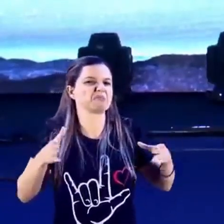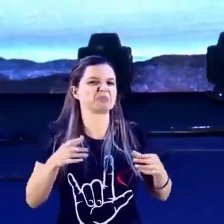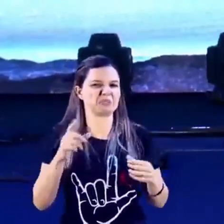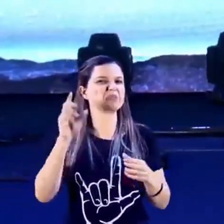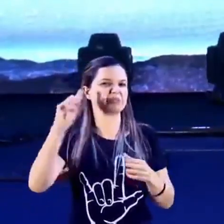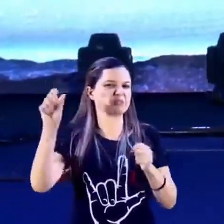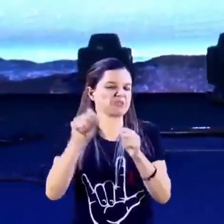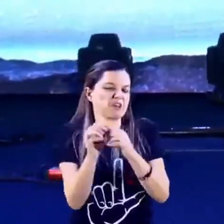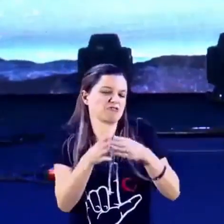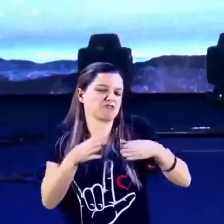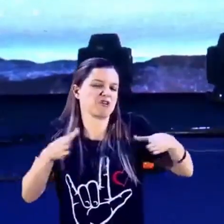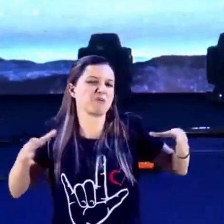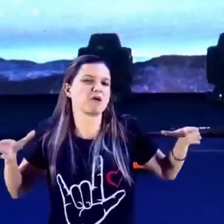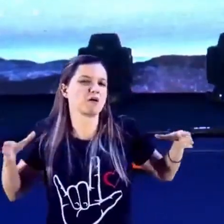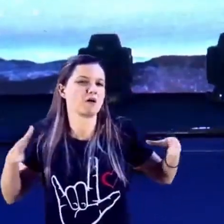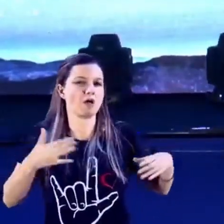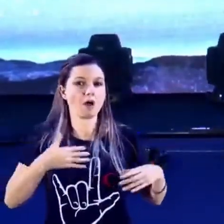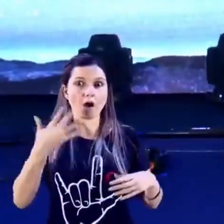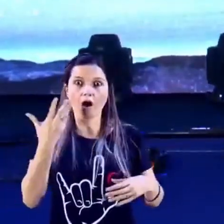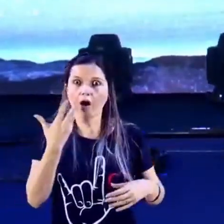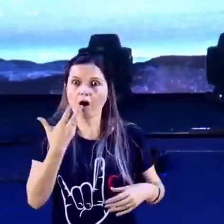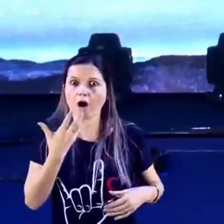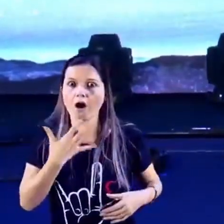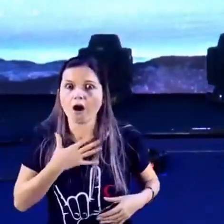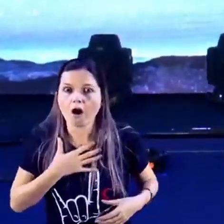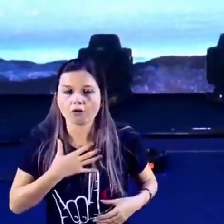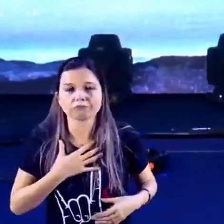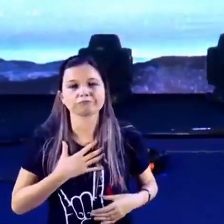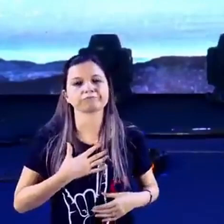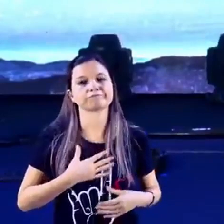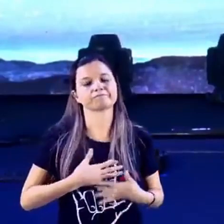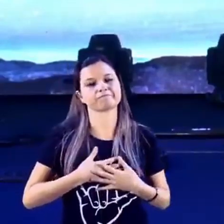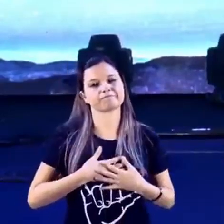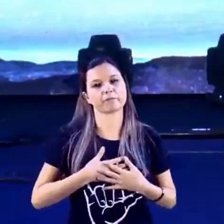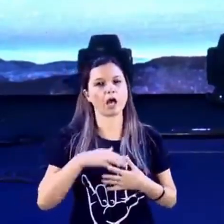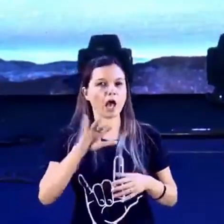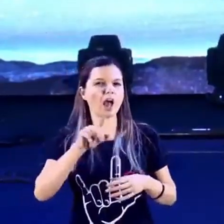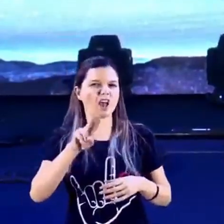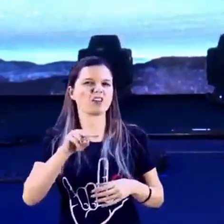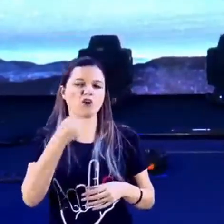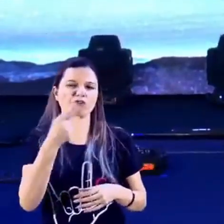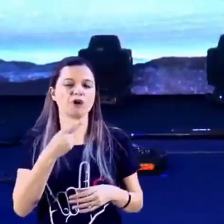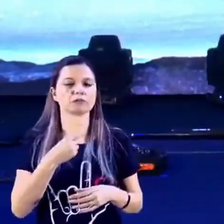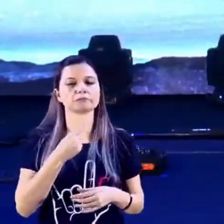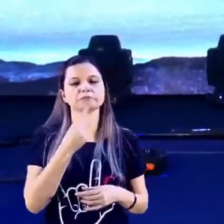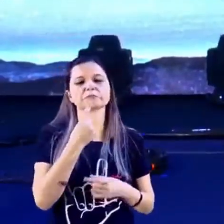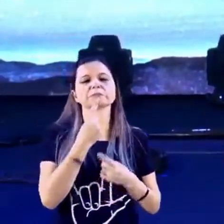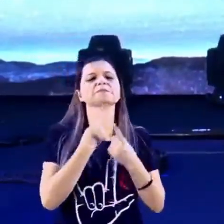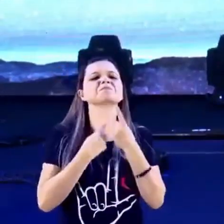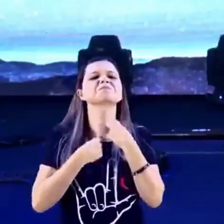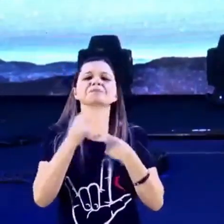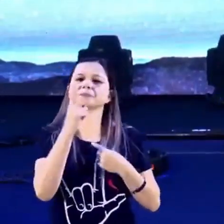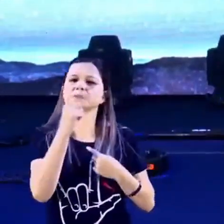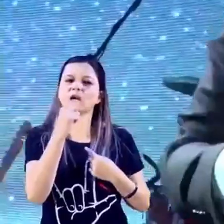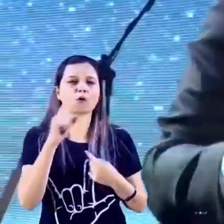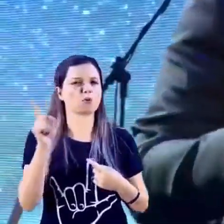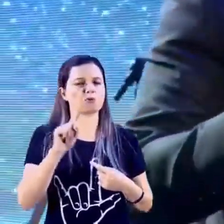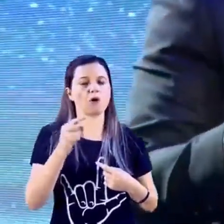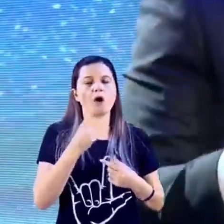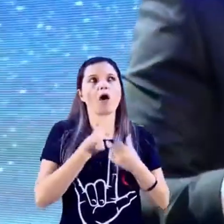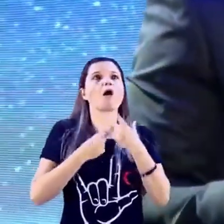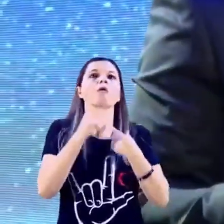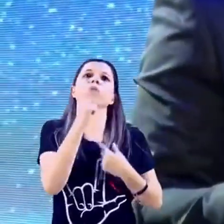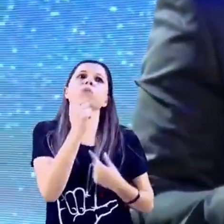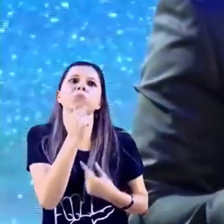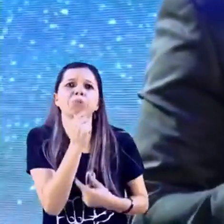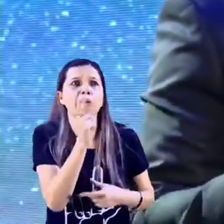intencional na expressão. Por exemplo, estou morrendo de sede. Em vez de dizer, eu estou com muita sede. Nosso Deus usa de